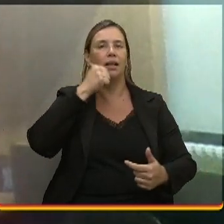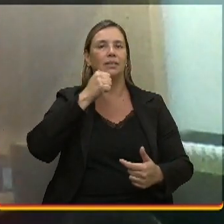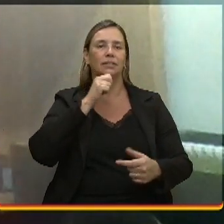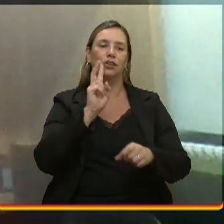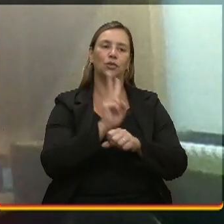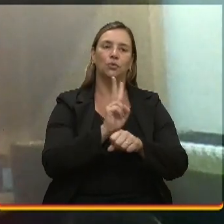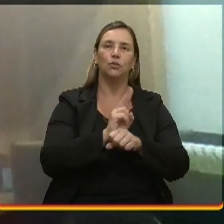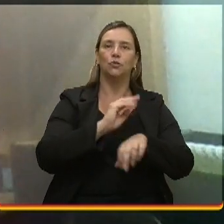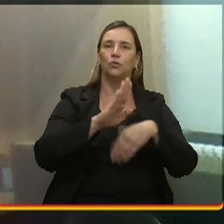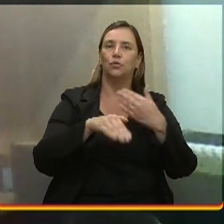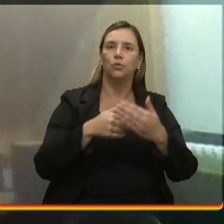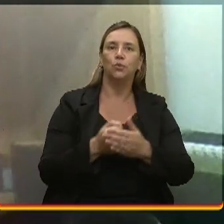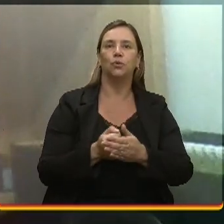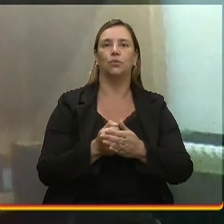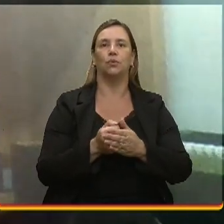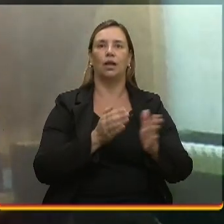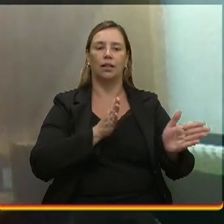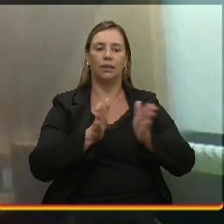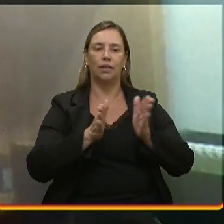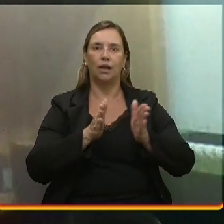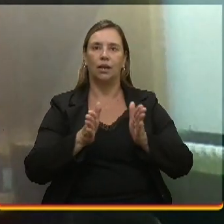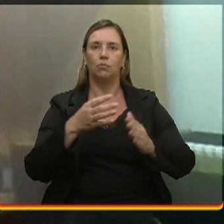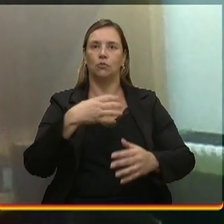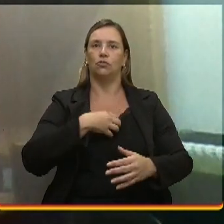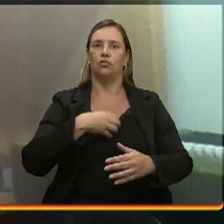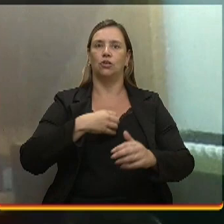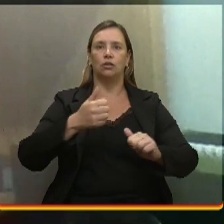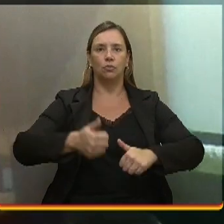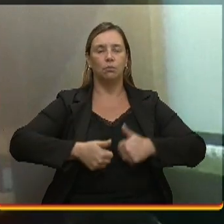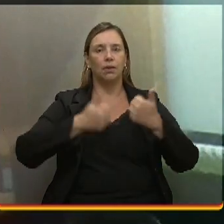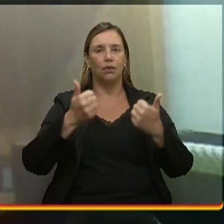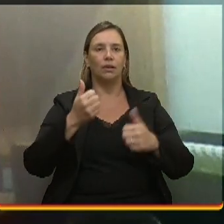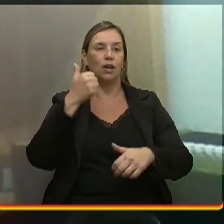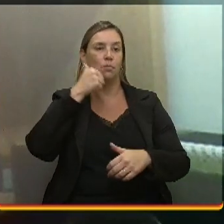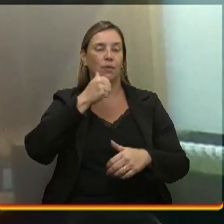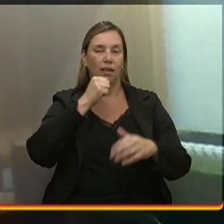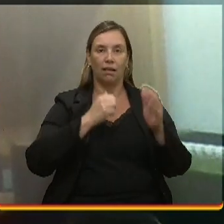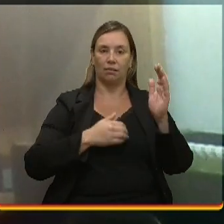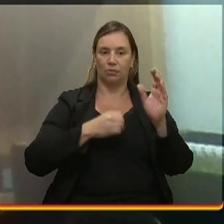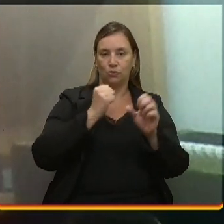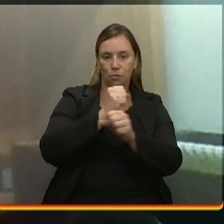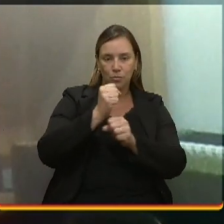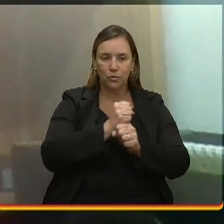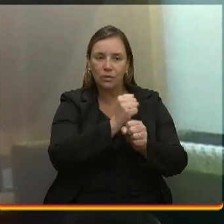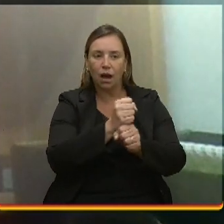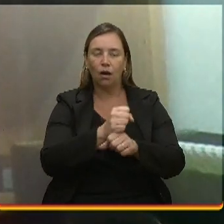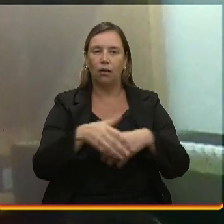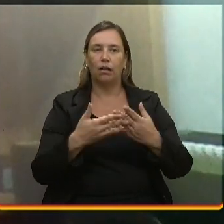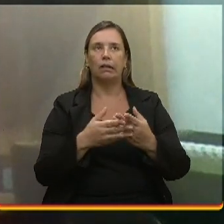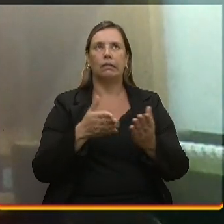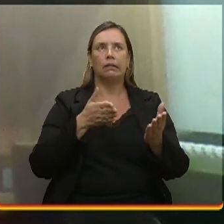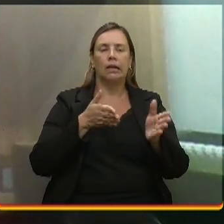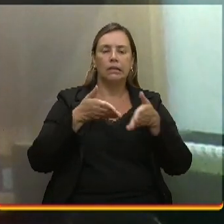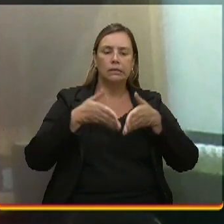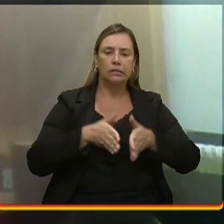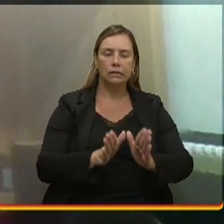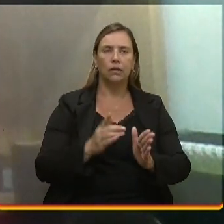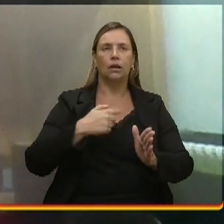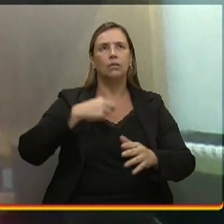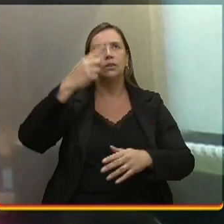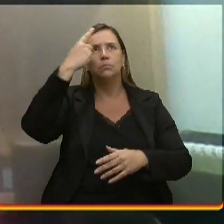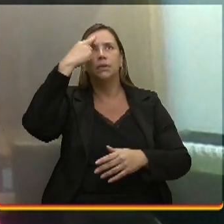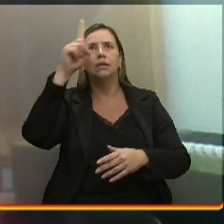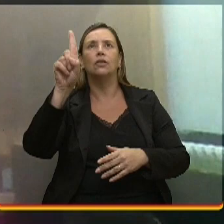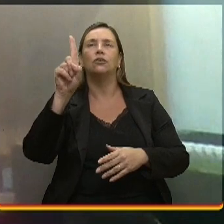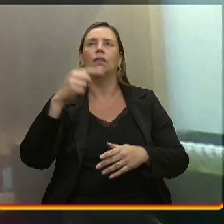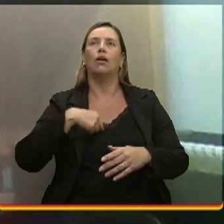volta, todo o tempo e da melhor forma possível. A Mulher em Construção nasceu de uma expectativa minha que eu tinha e de uma lembrança